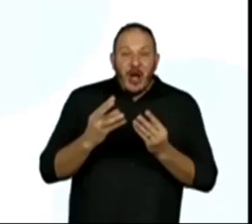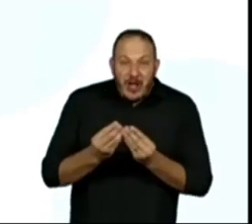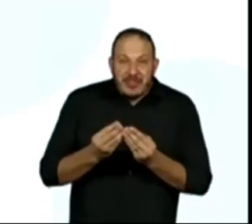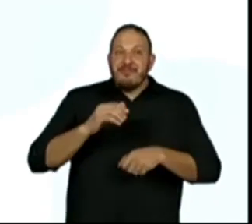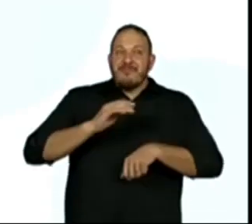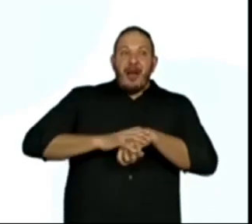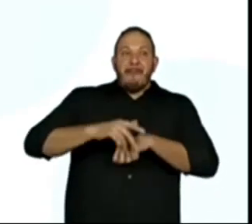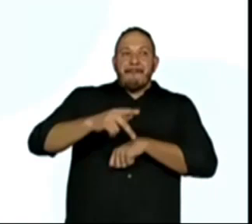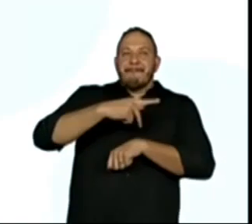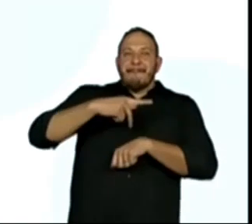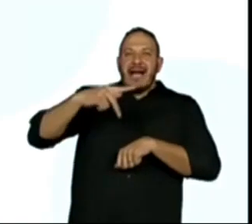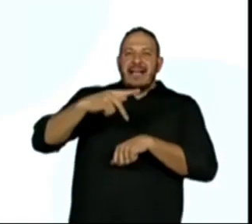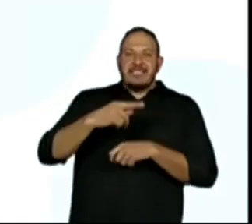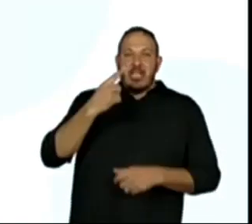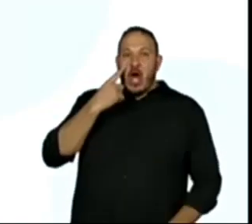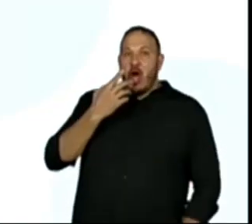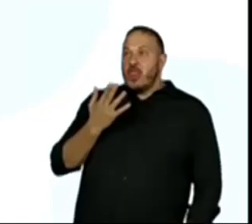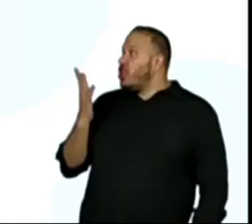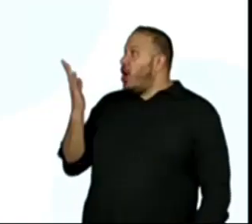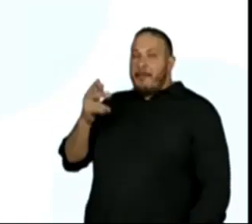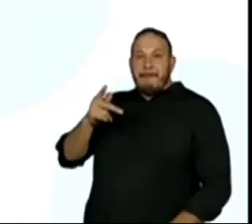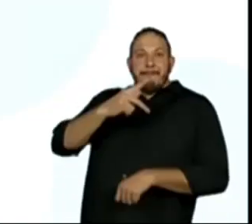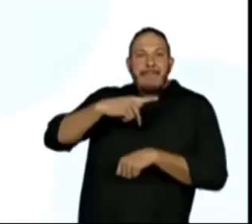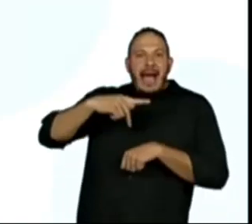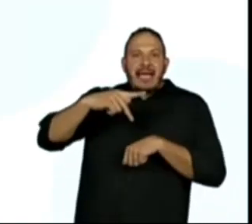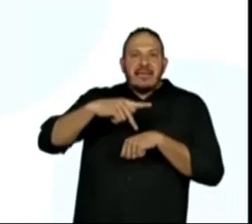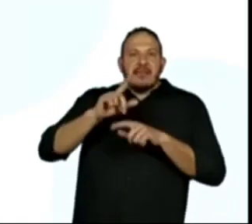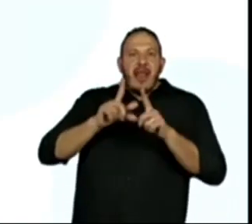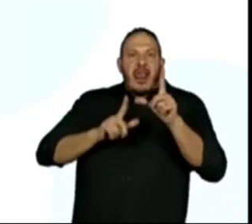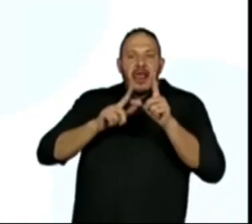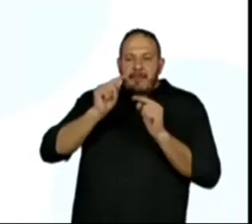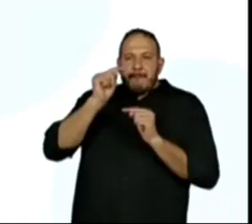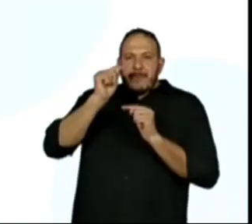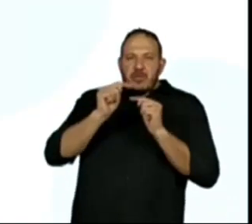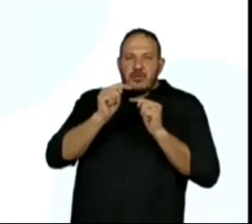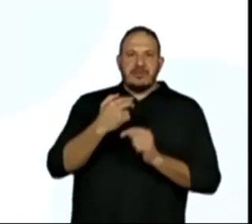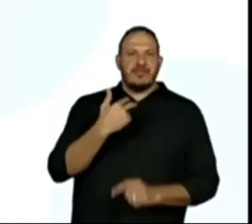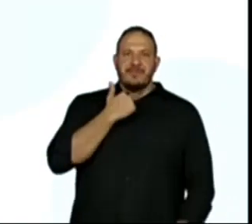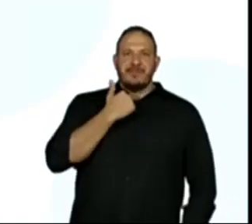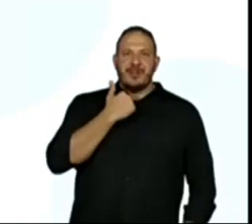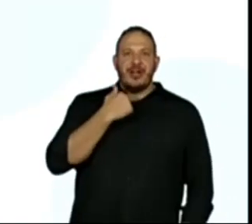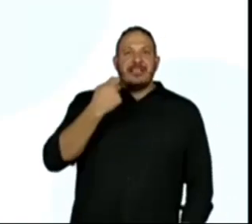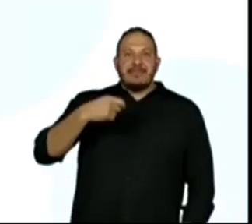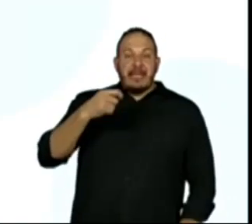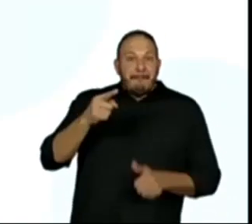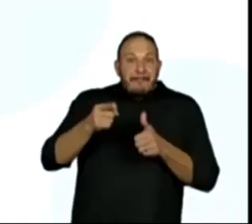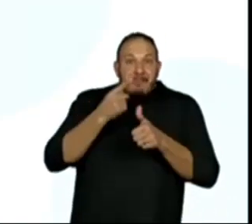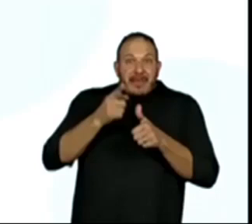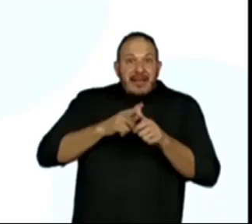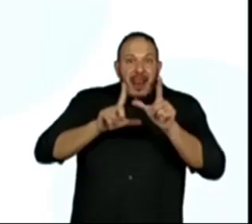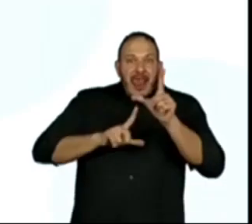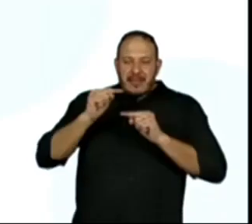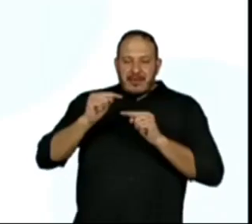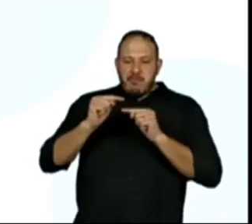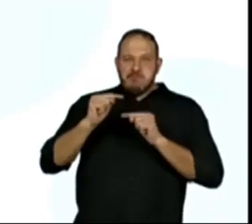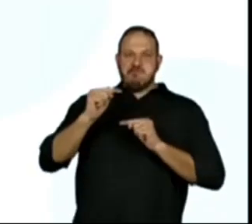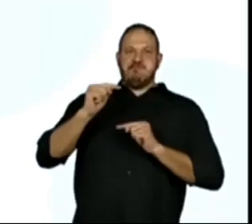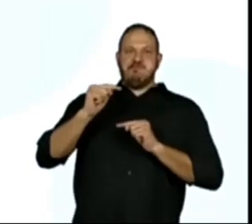Olha os nomes dos países todos com letra minúscula. A gente tem que colocar a letra maiúscula.